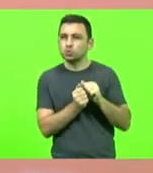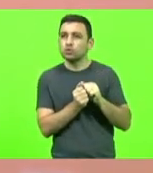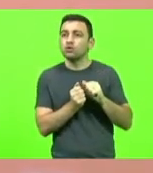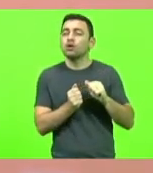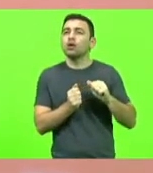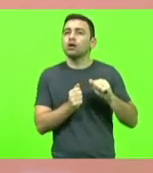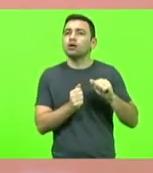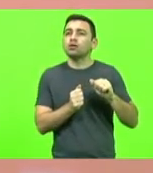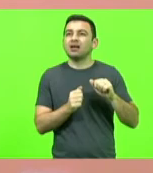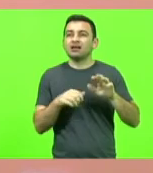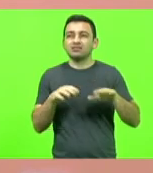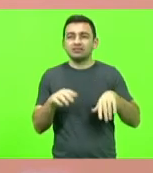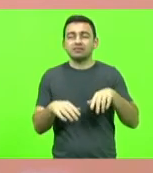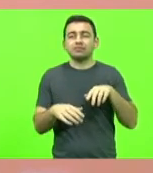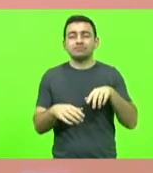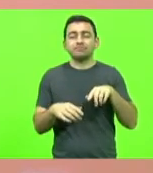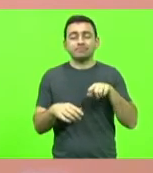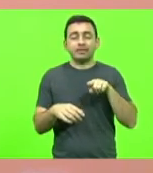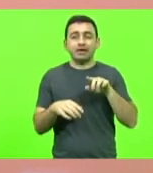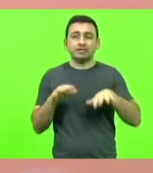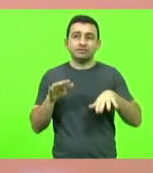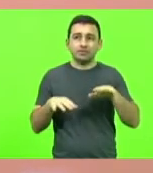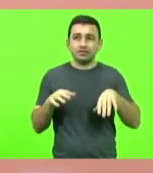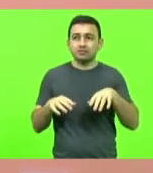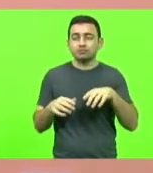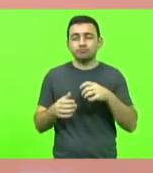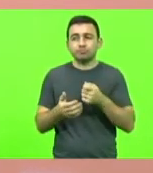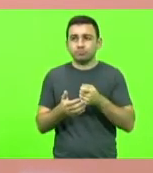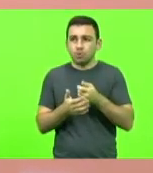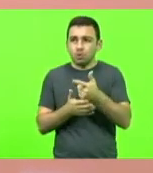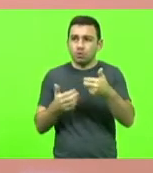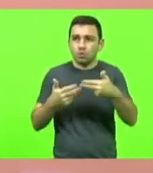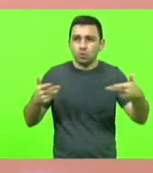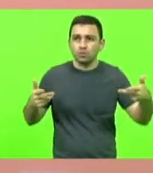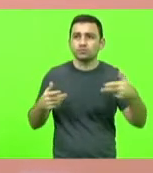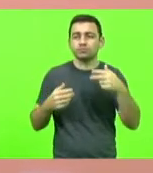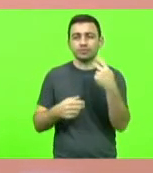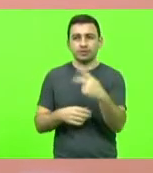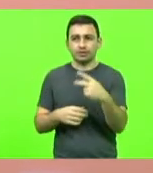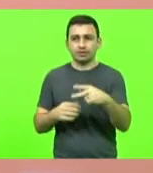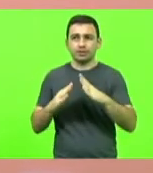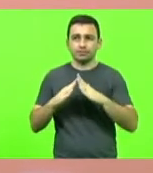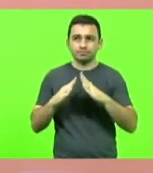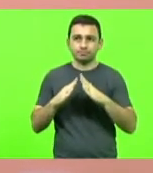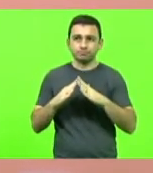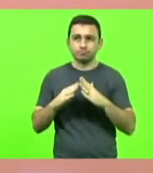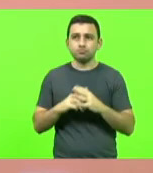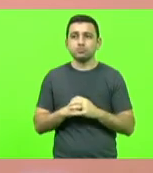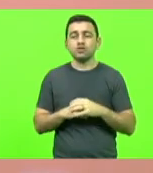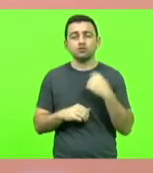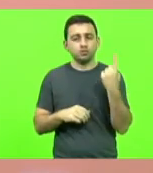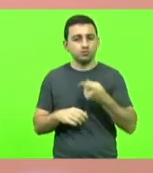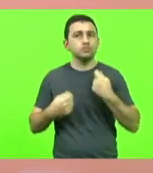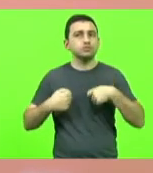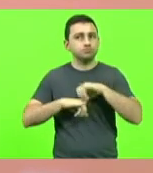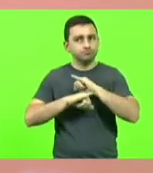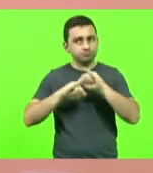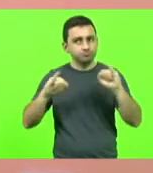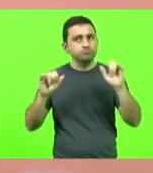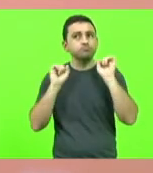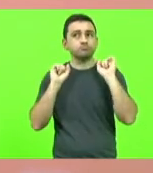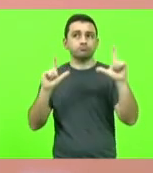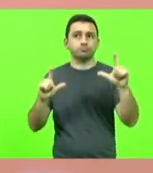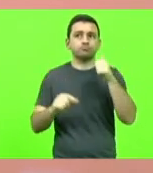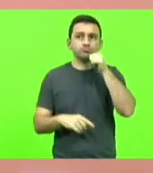provedor da casa todavia é preciso continuamente darmos esse alerta para que elas não